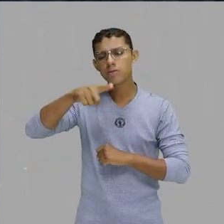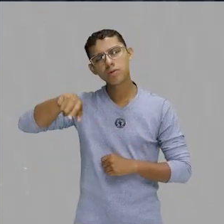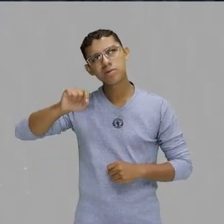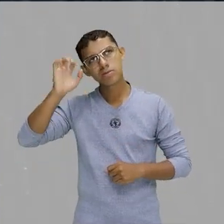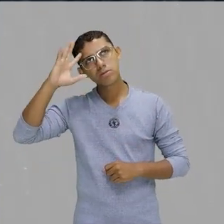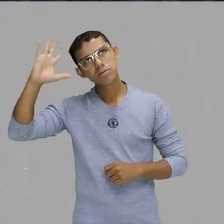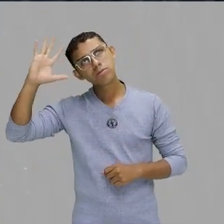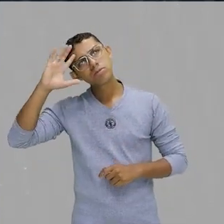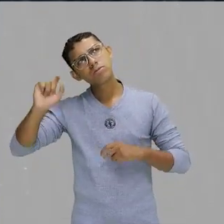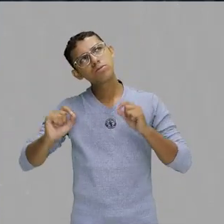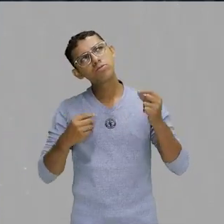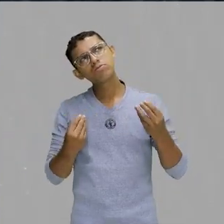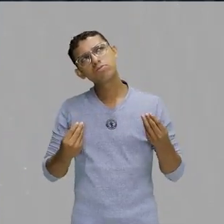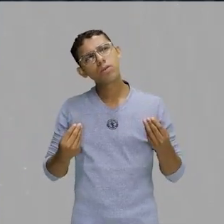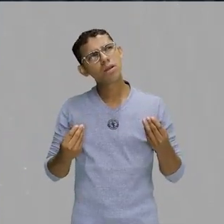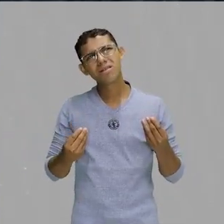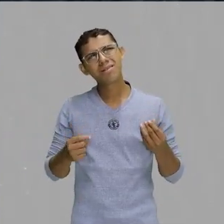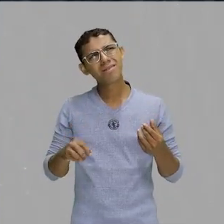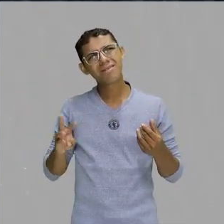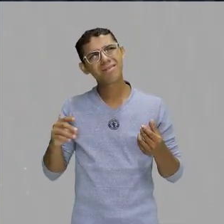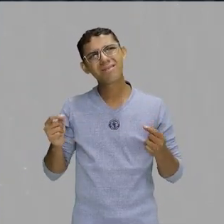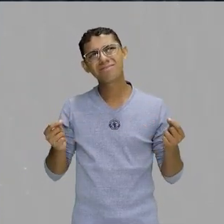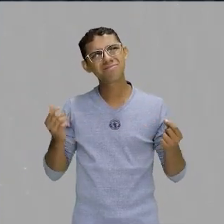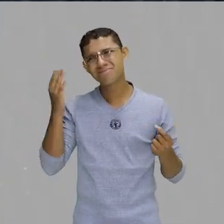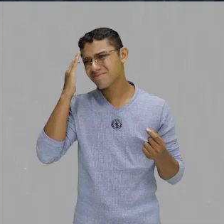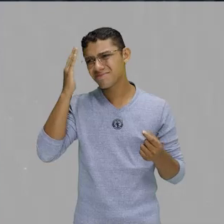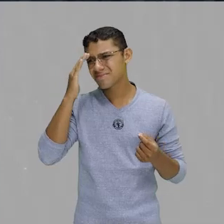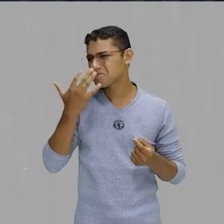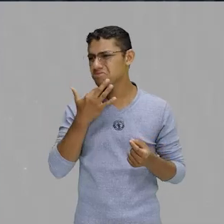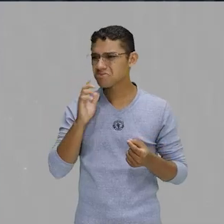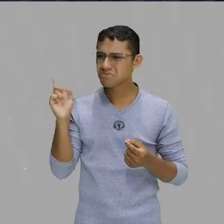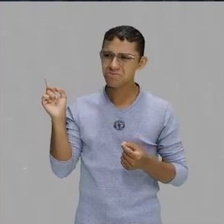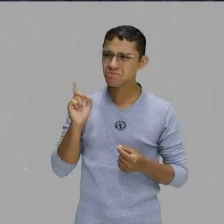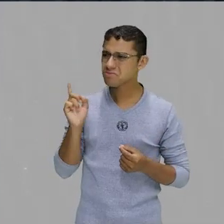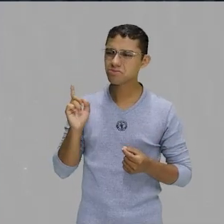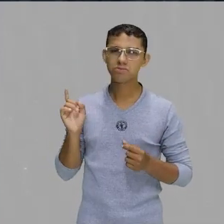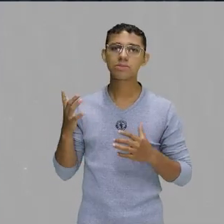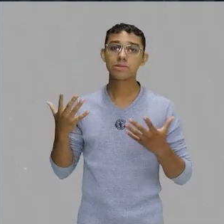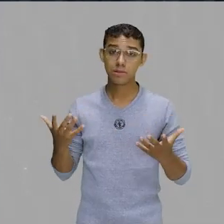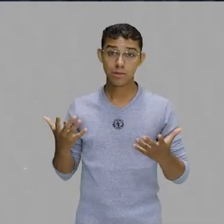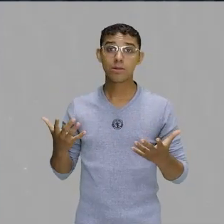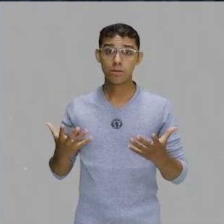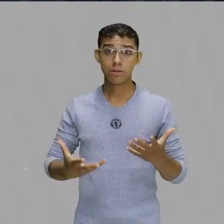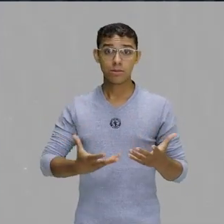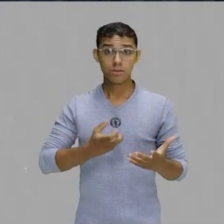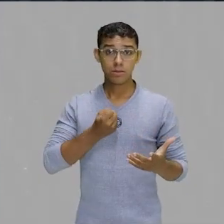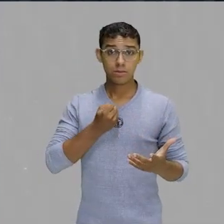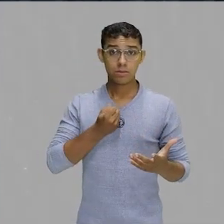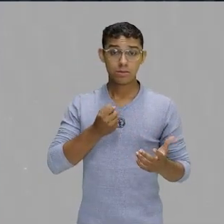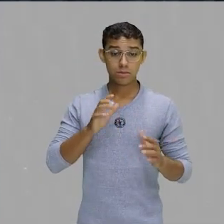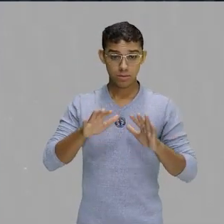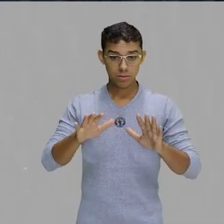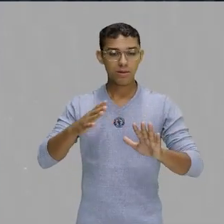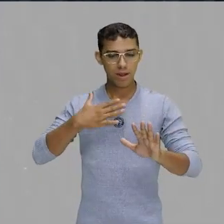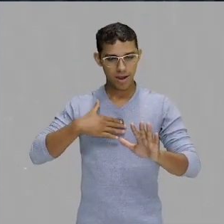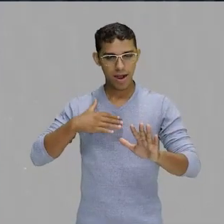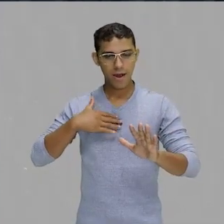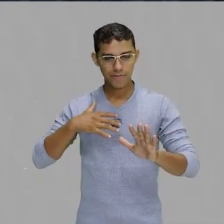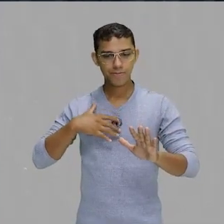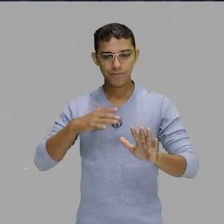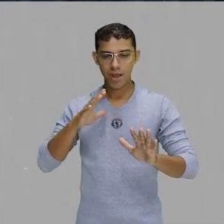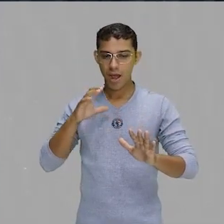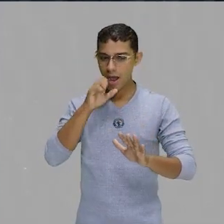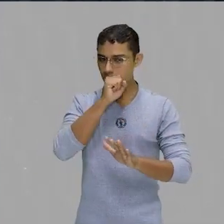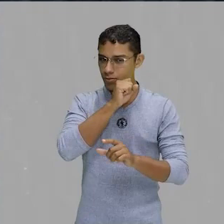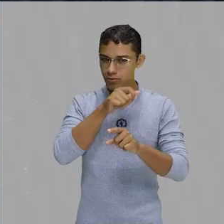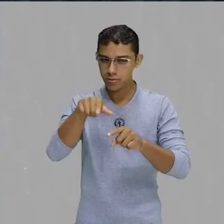imaginando, nossa, o que ela está falando, de que ritmo é esse. Estão no suspense. Eu estou deixando vocês no suspense mesmo, porque